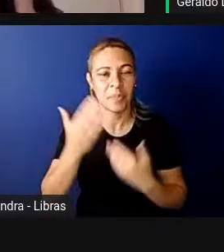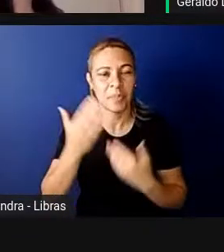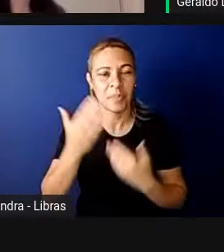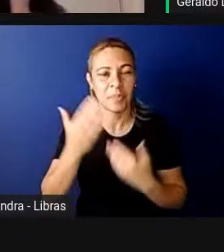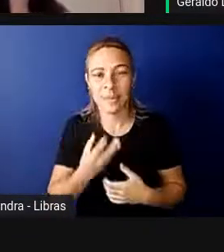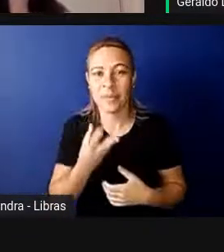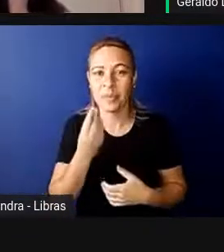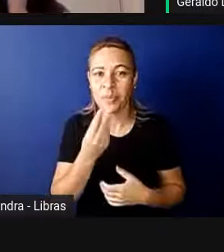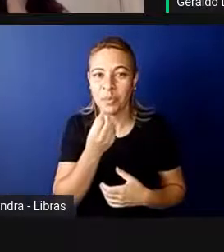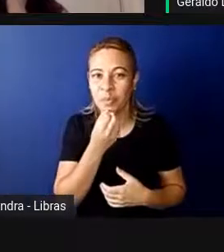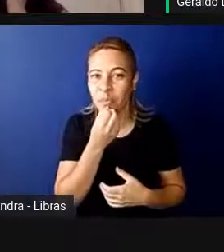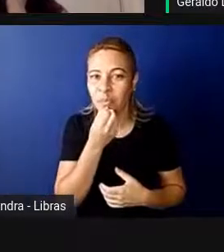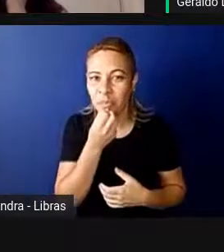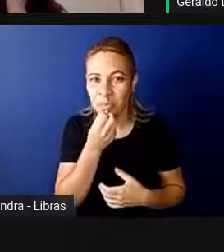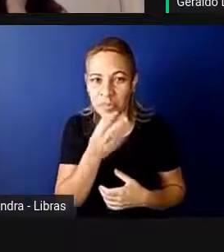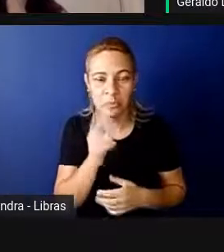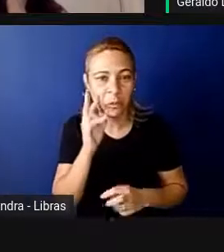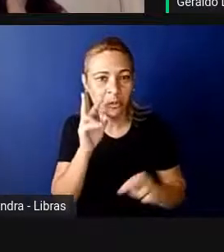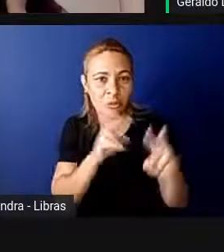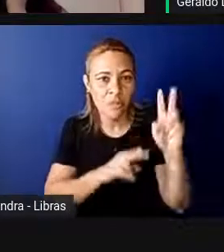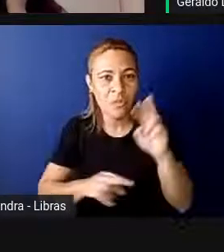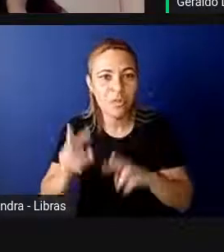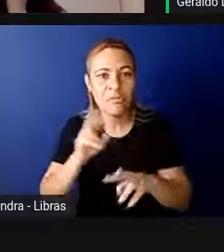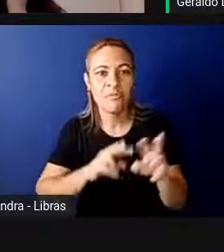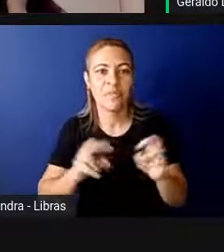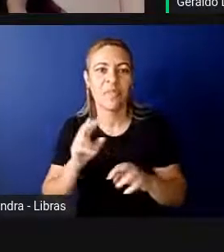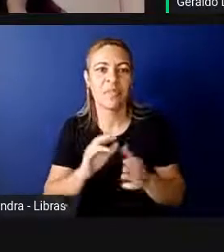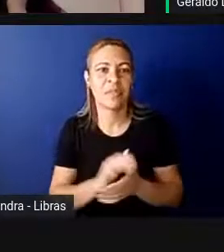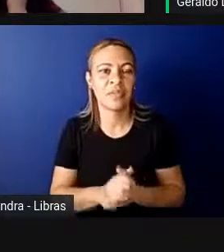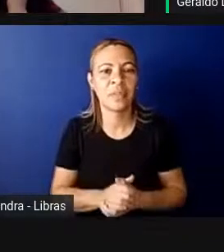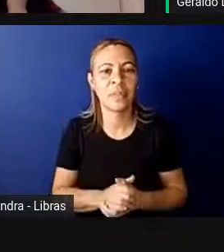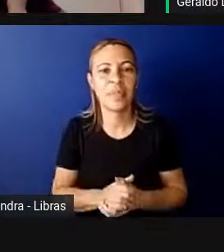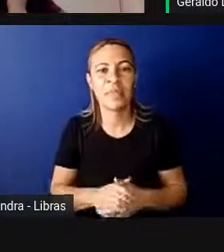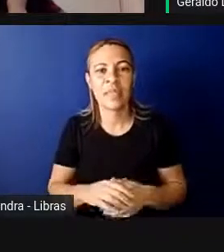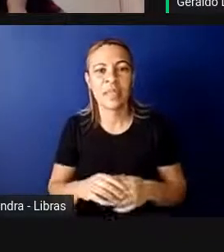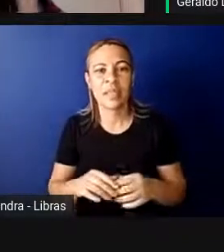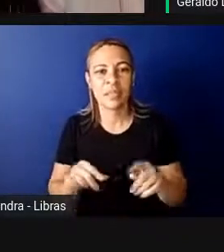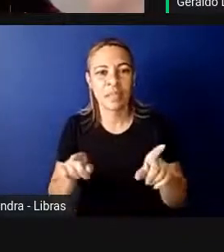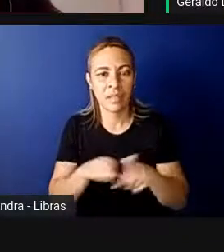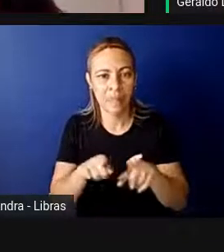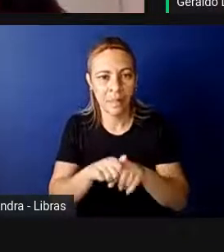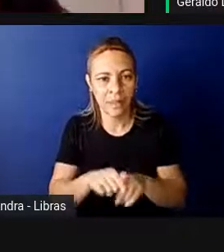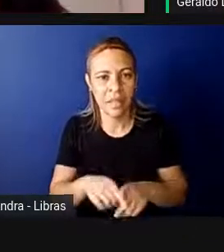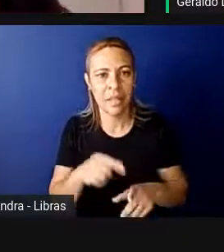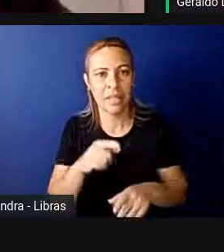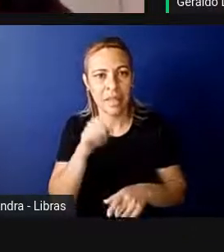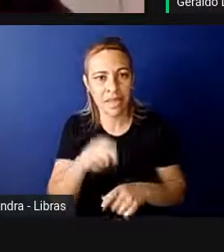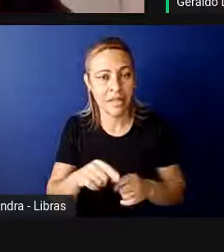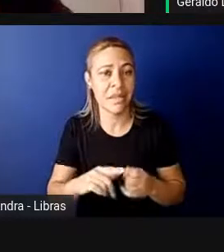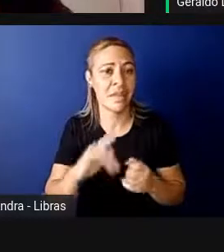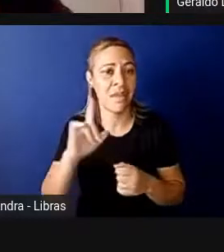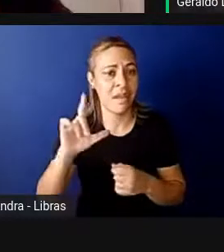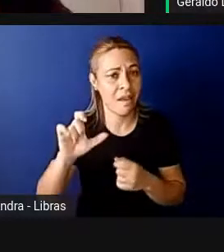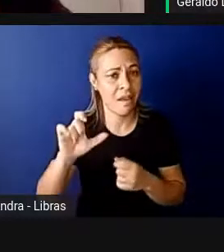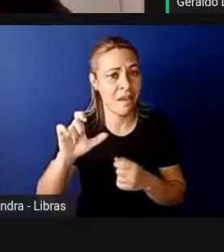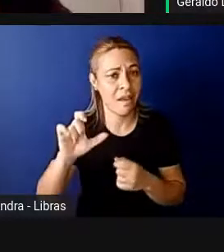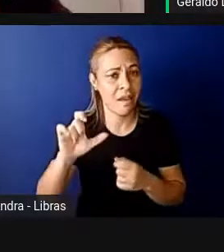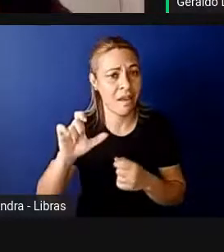enriquecedor o debate de hoje, como anterior. Quero dizer que essa live fica presente